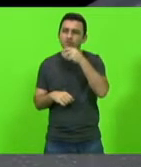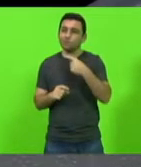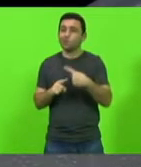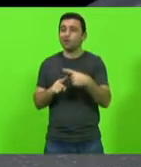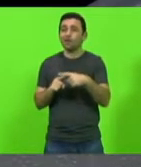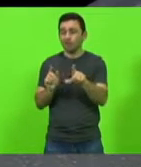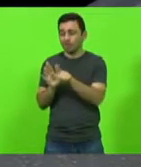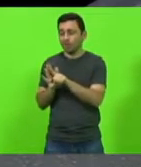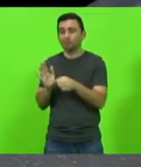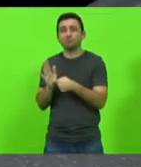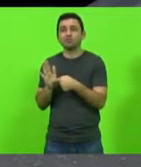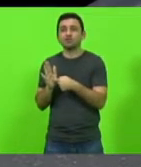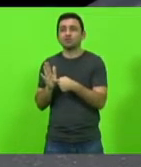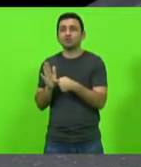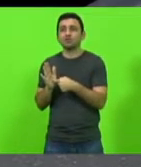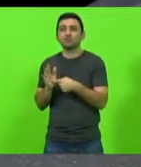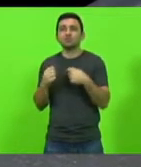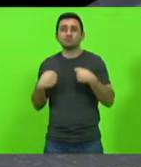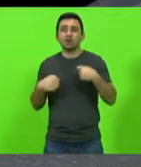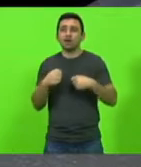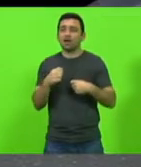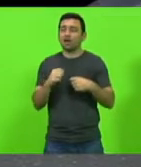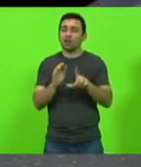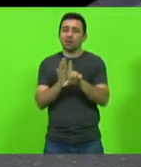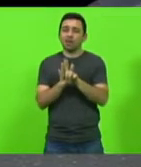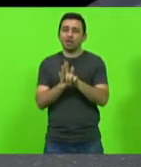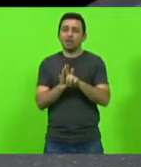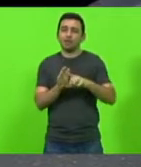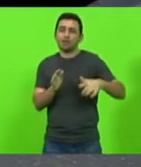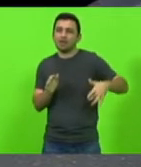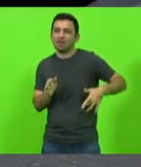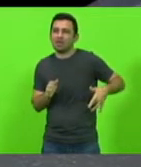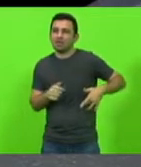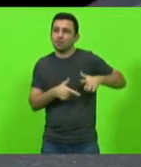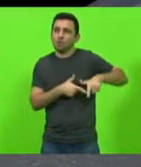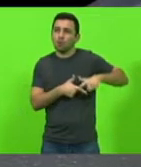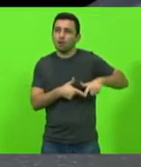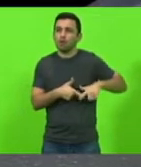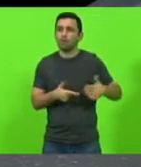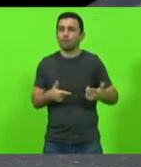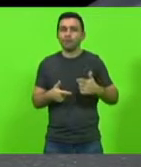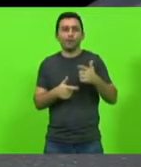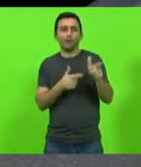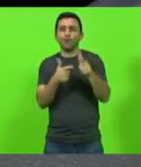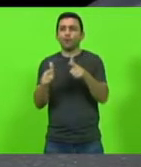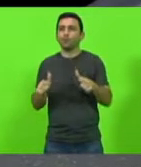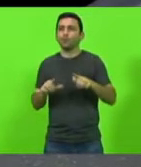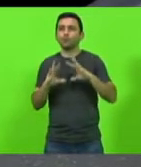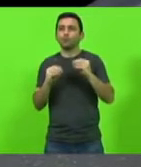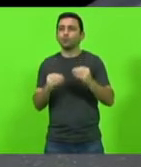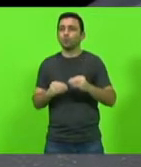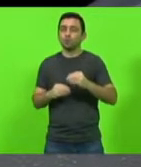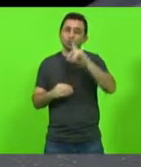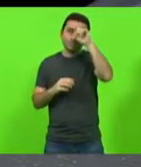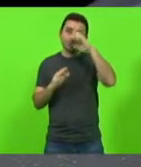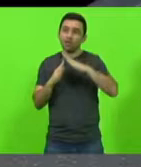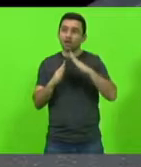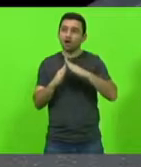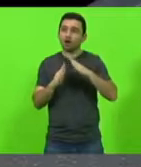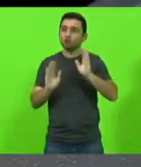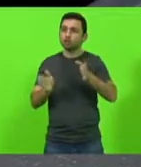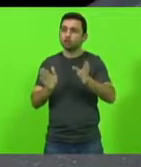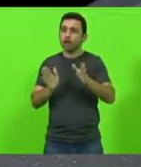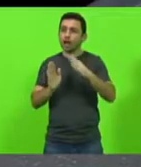senão nós vamos ter que ter uma lei para o cara que tem pedra no rinho outro para outra os hospitais e as clínicas elas já tem uma